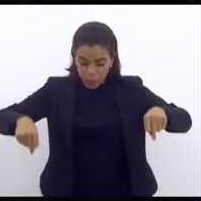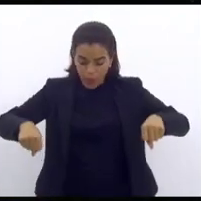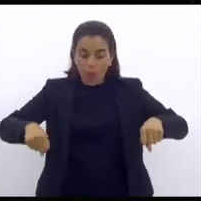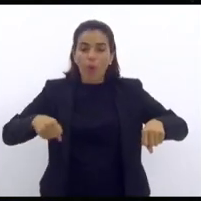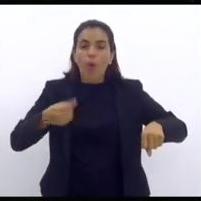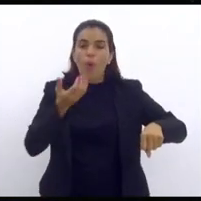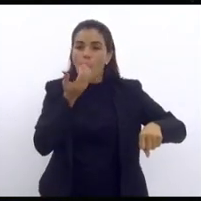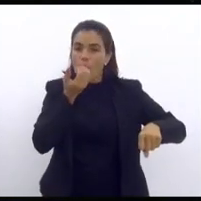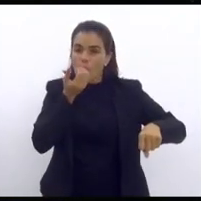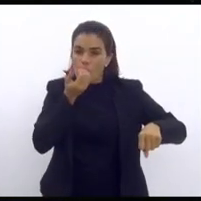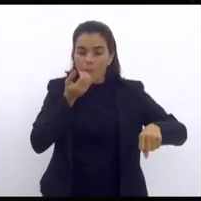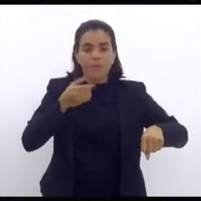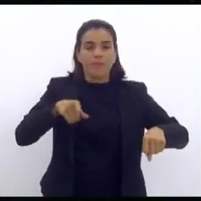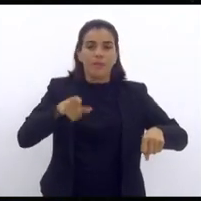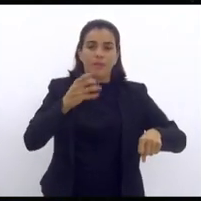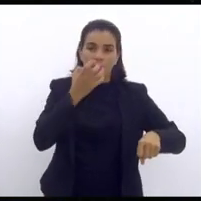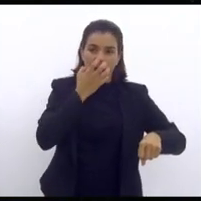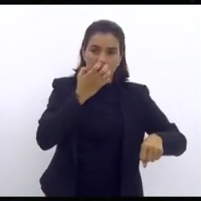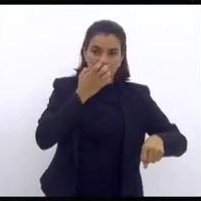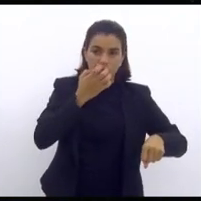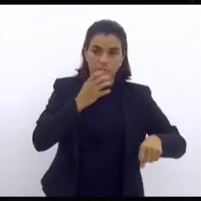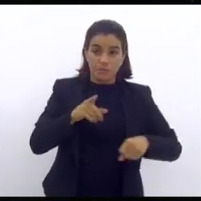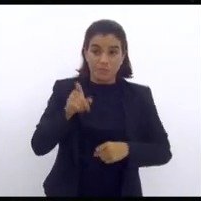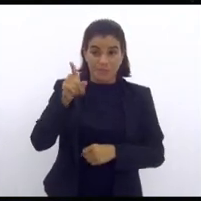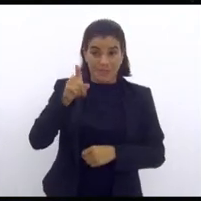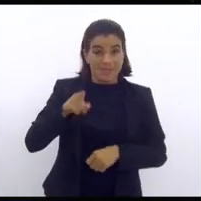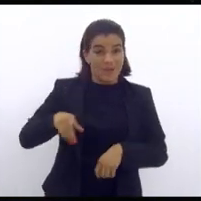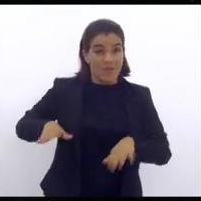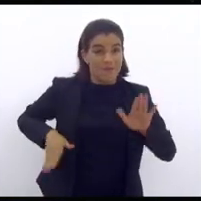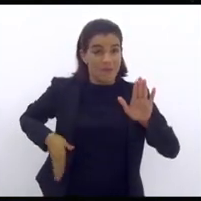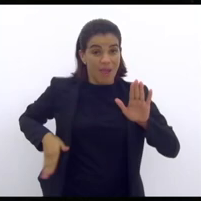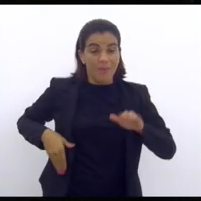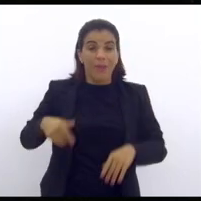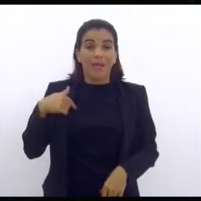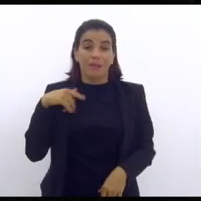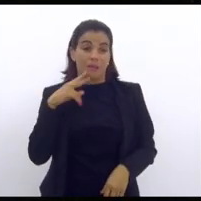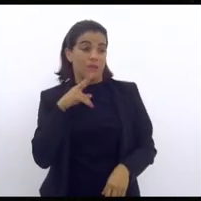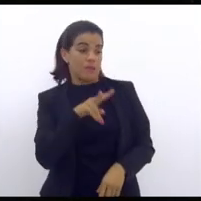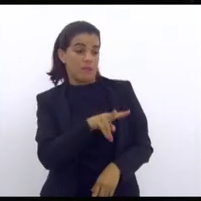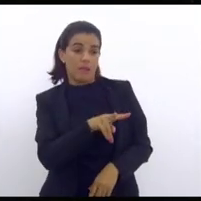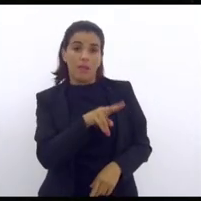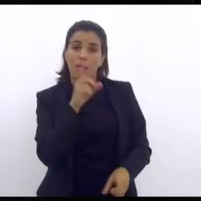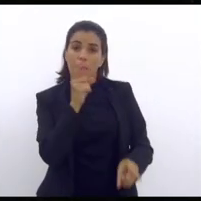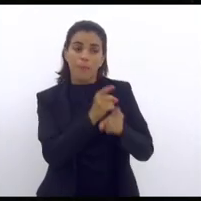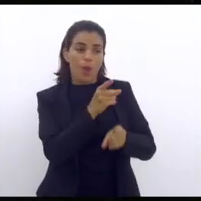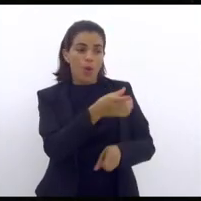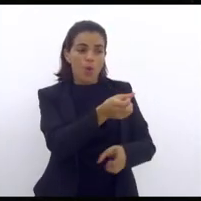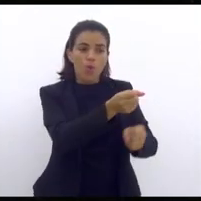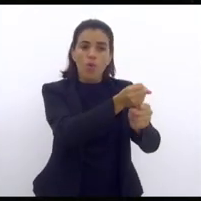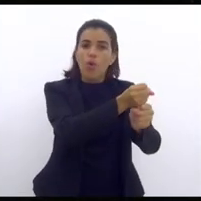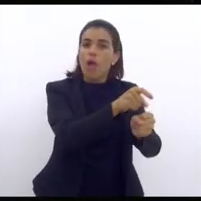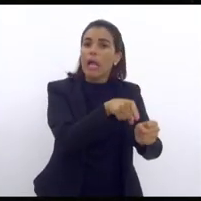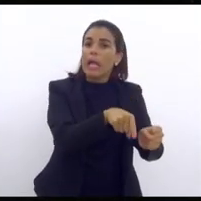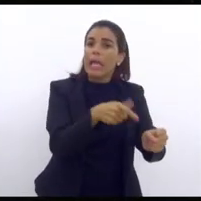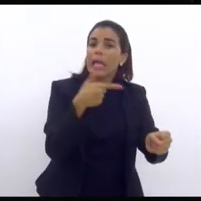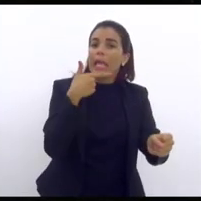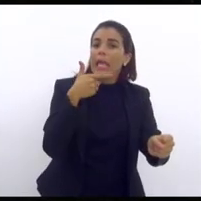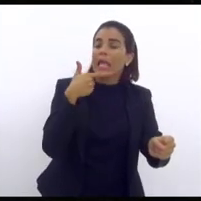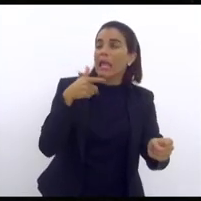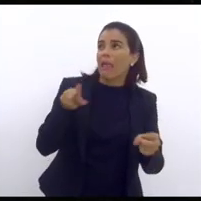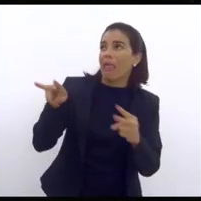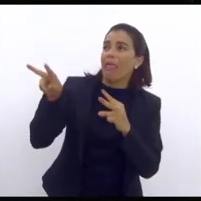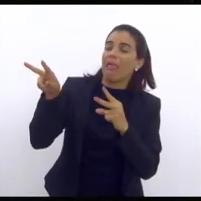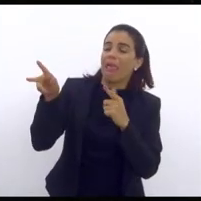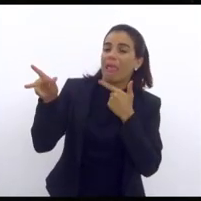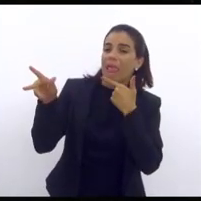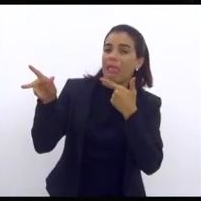o cara aí que você defende. Esse aqui é o vagabundo que foi pego rindo sendo preso. Rindo. Você